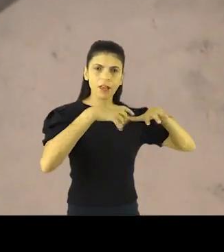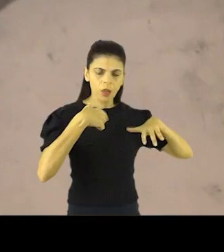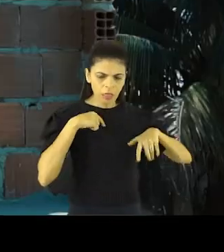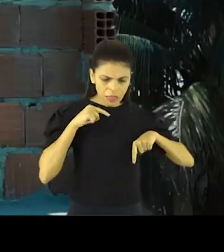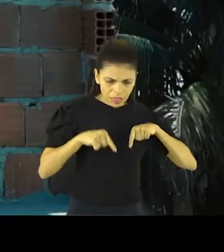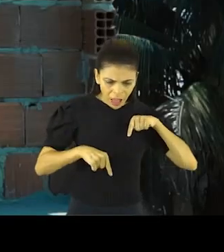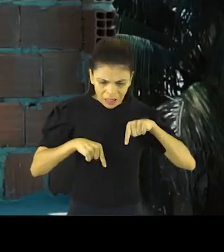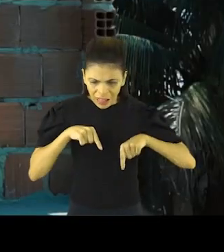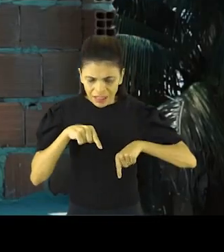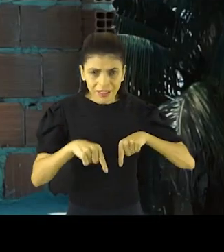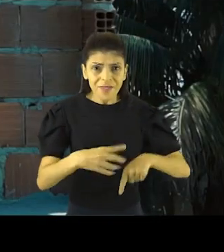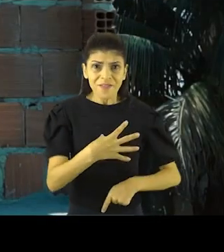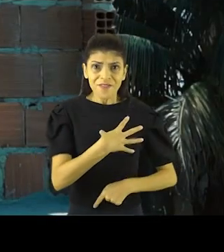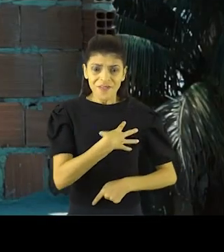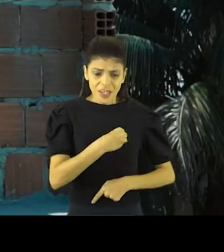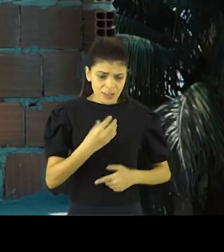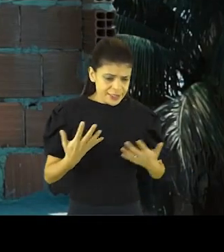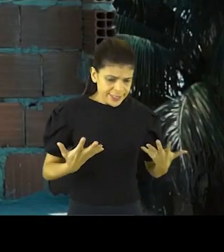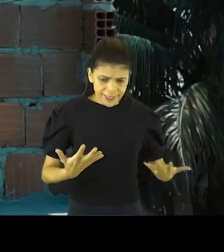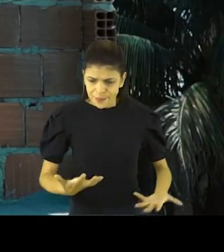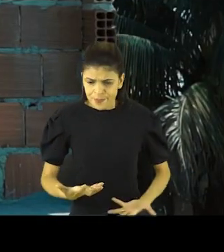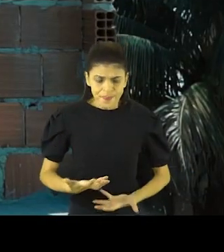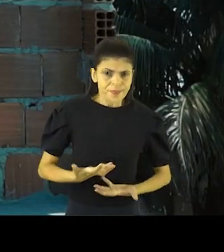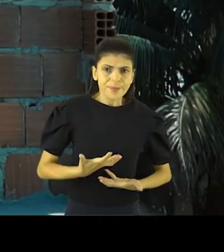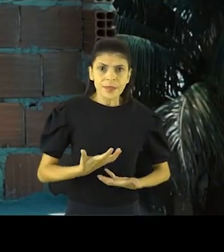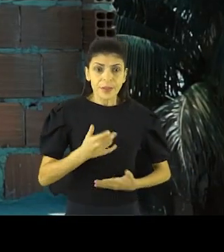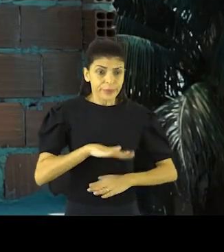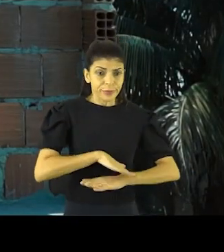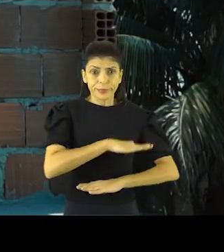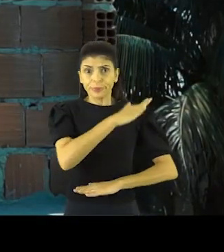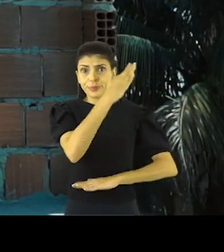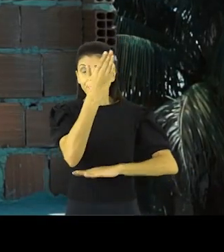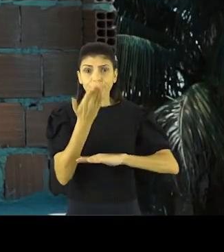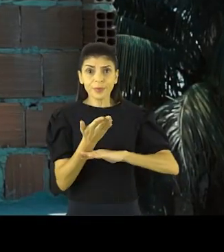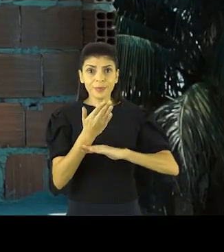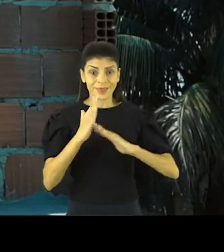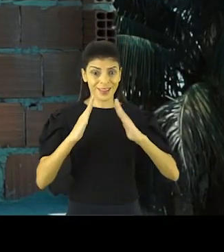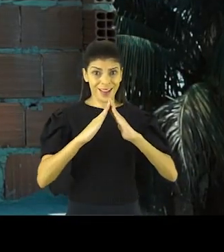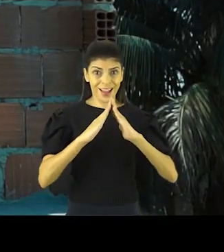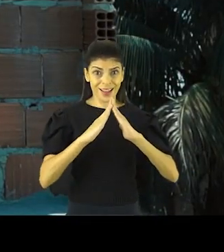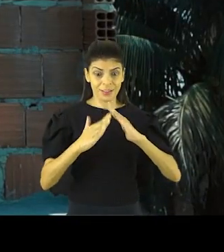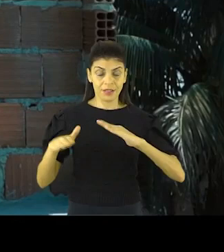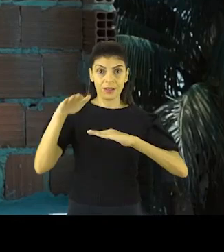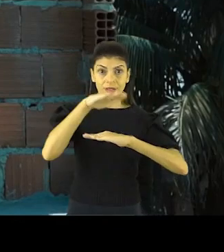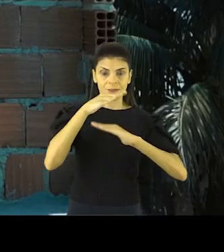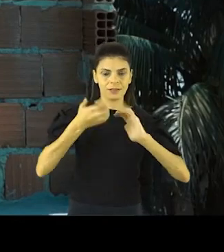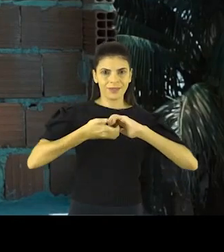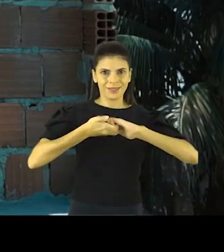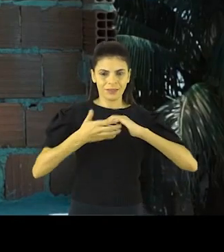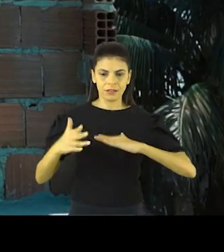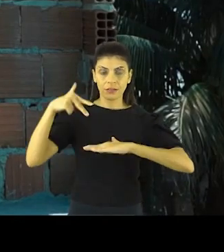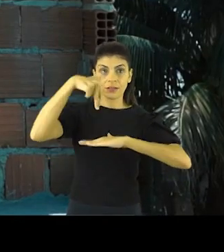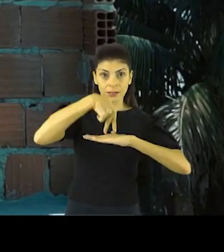eu até mesmo ficar com meus filhos um dia todo em cima da laje,